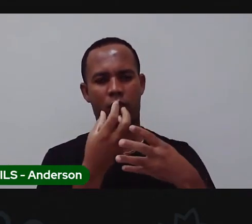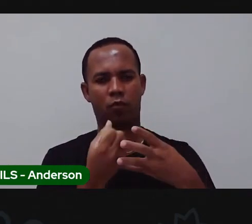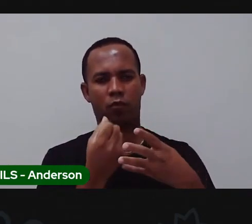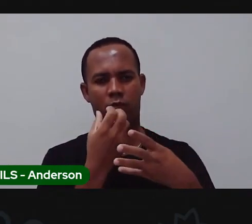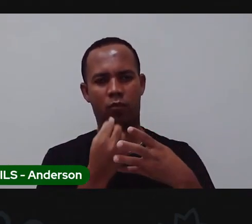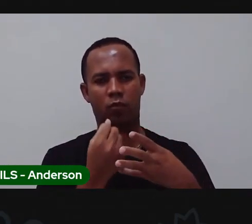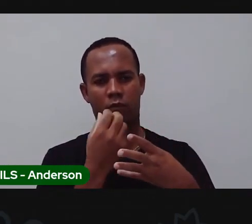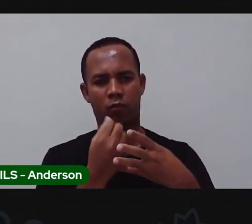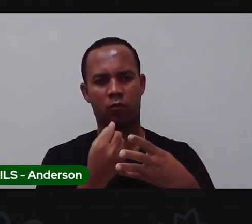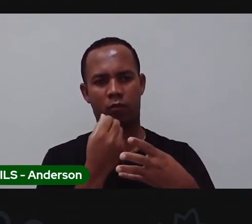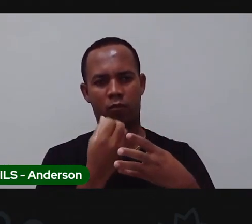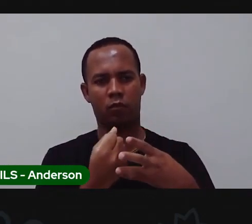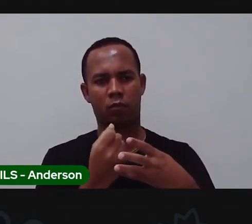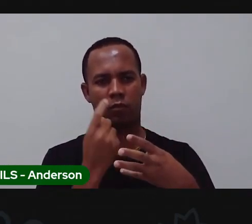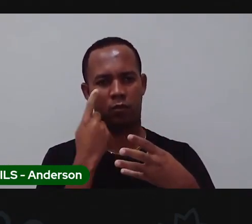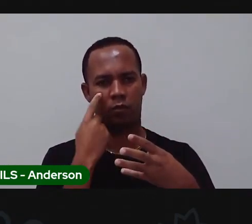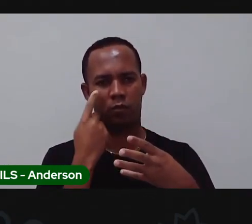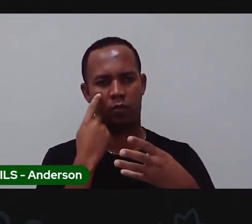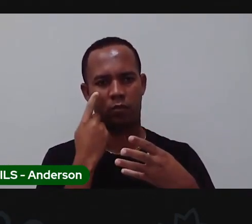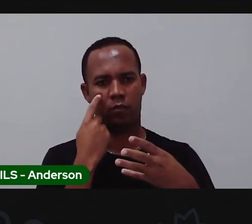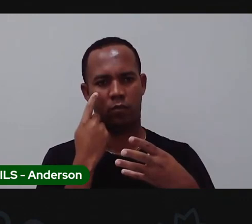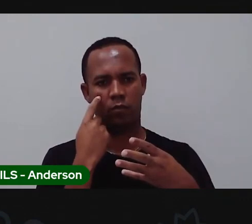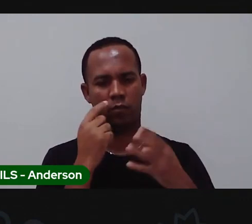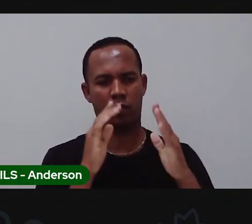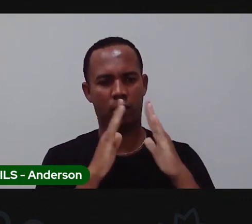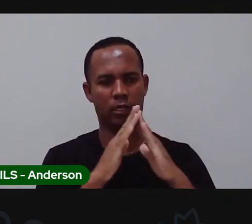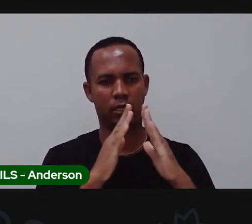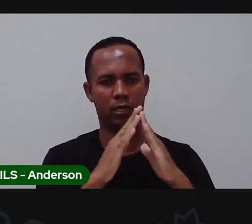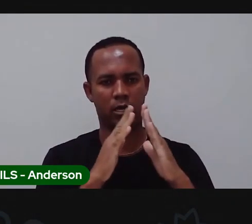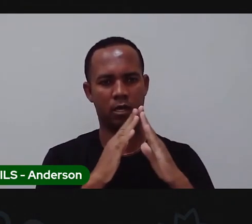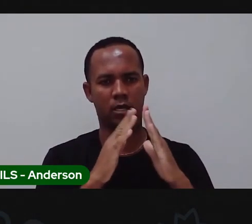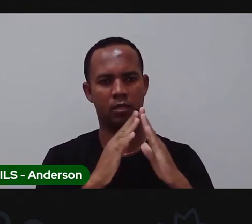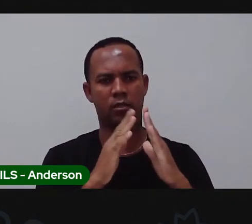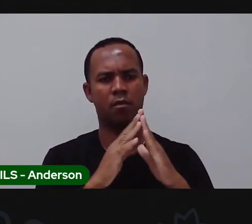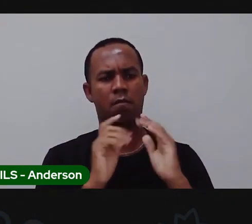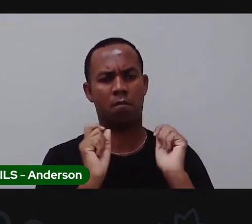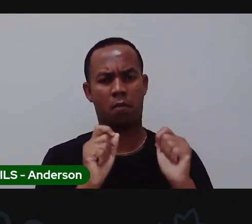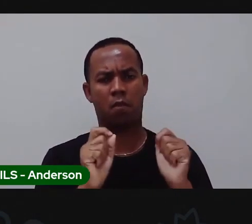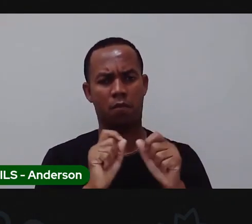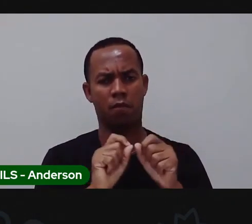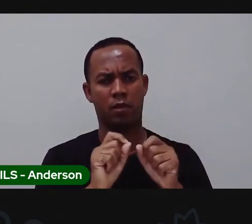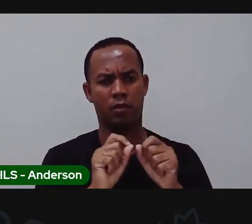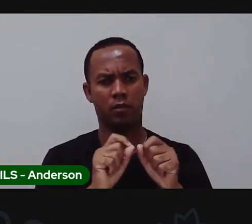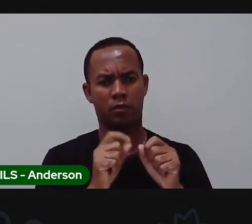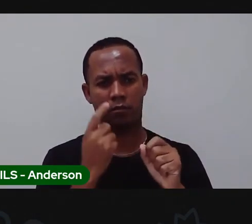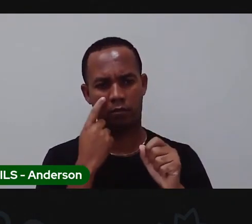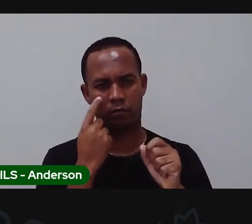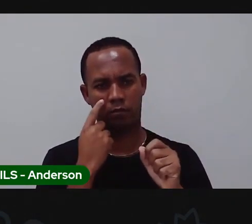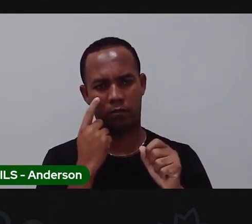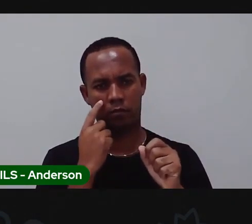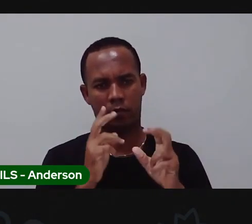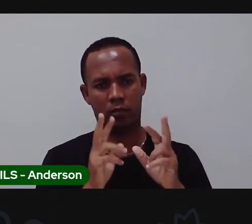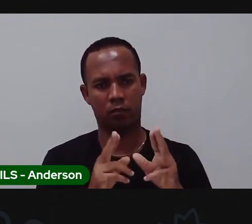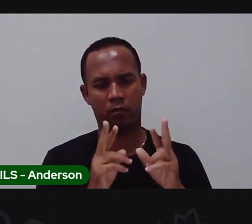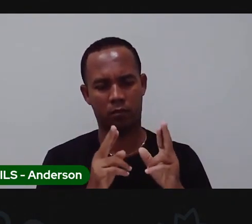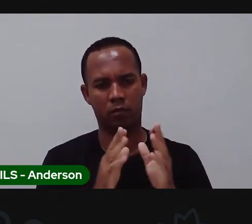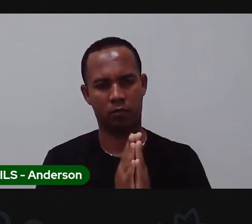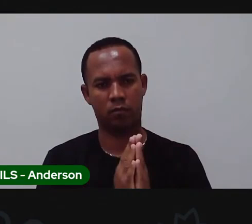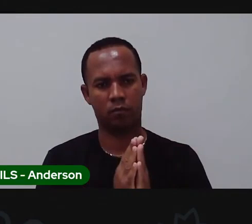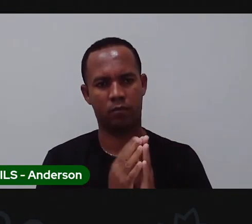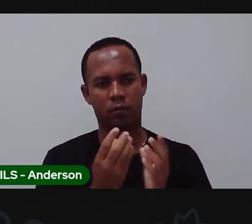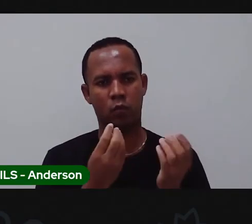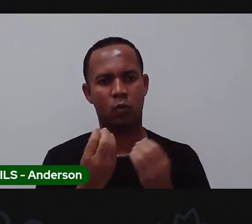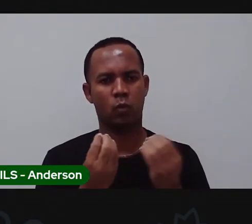impurezas para vocês aqui dentro do filtro certo então faço na casa de vocês sugem um pouquinho de água com terra né e reparem